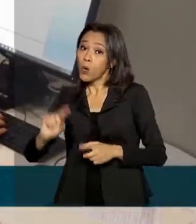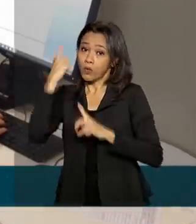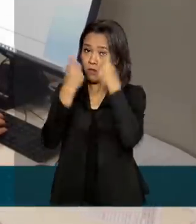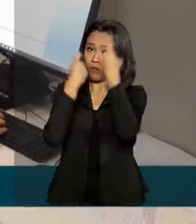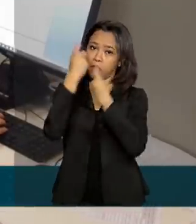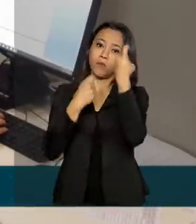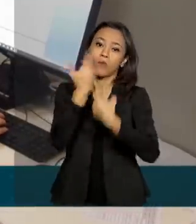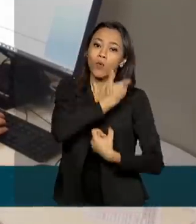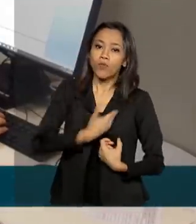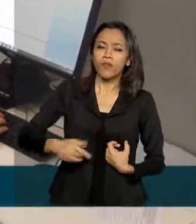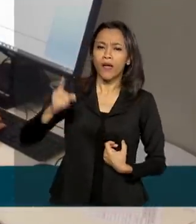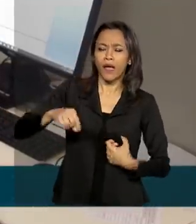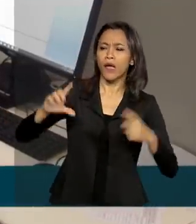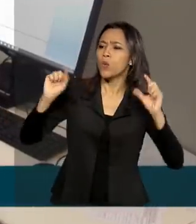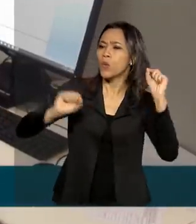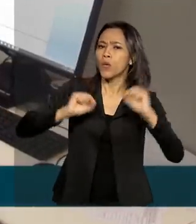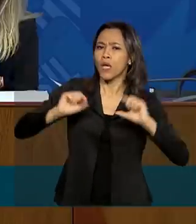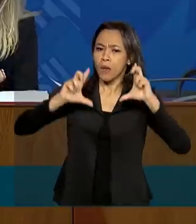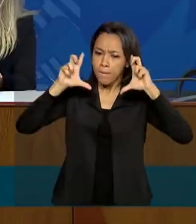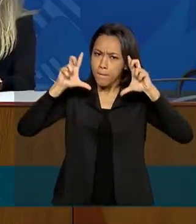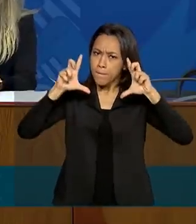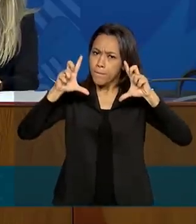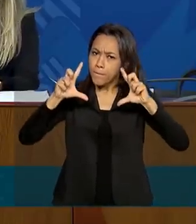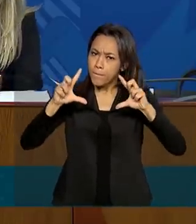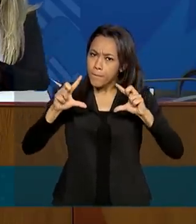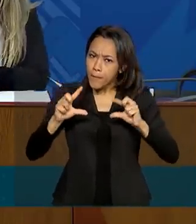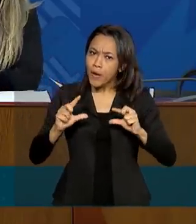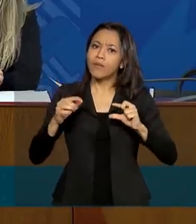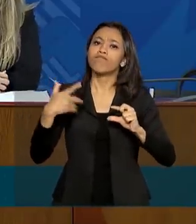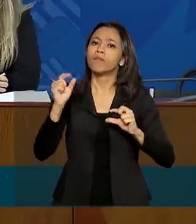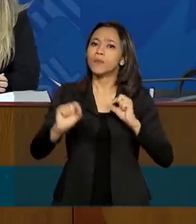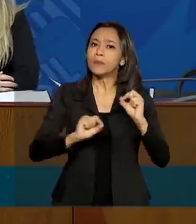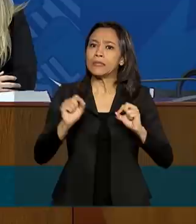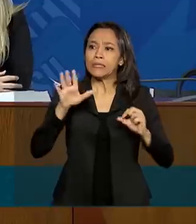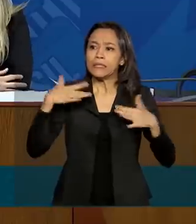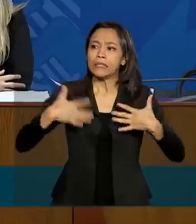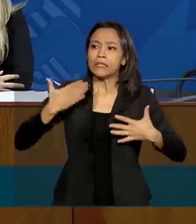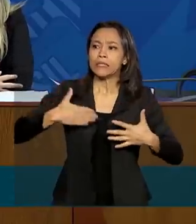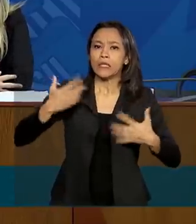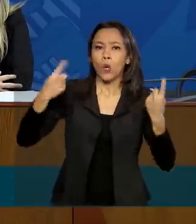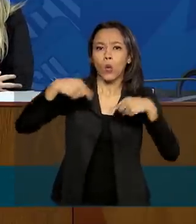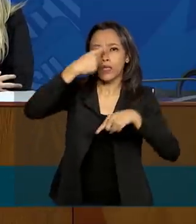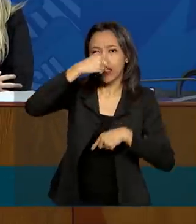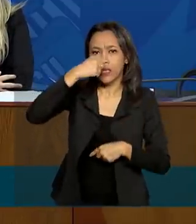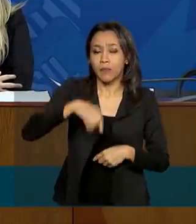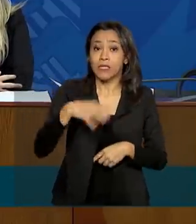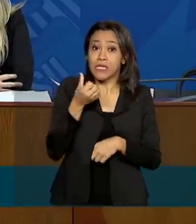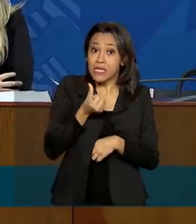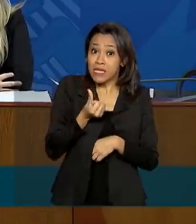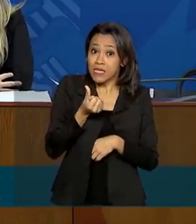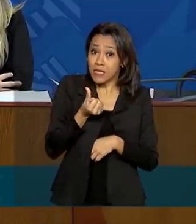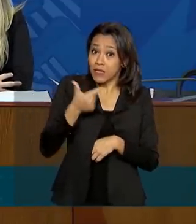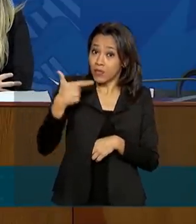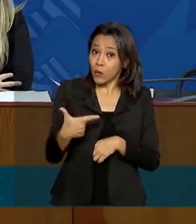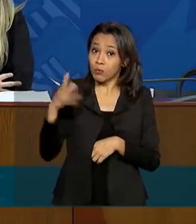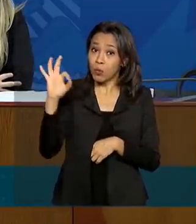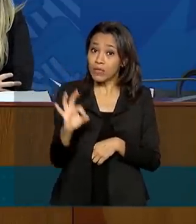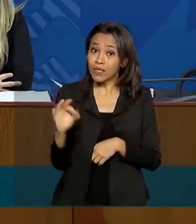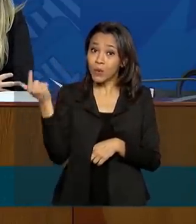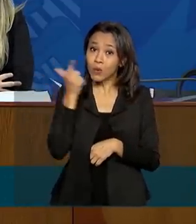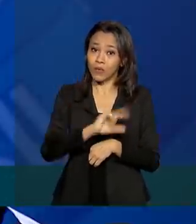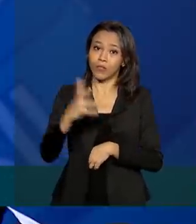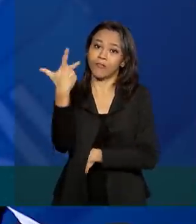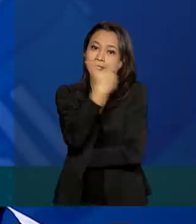taxa de imunização contra a gripe. Segundo o Ministério, apenas 62% do público-alvo foi